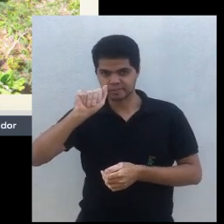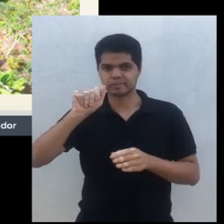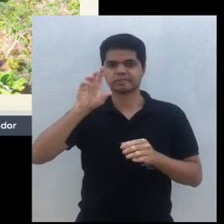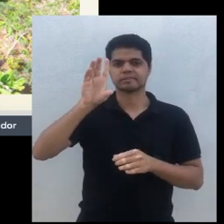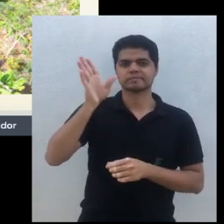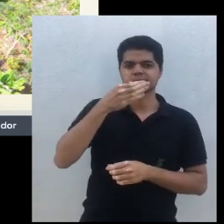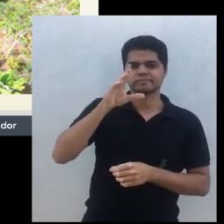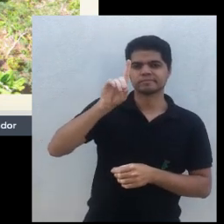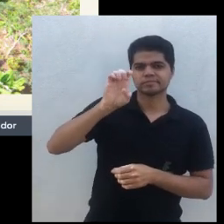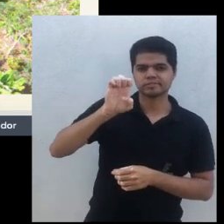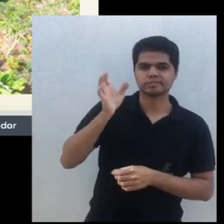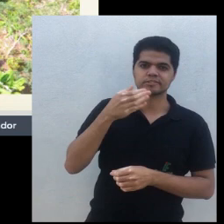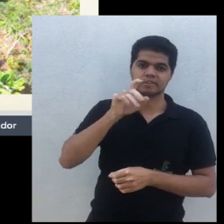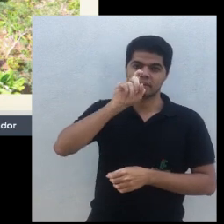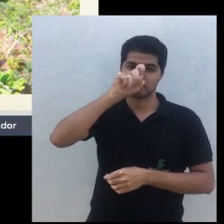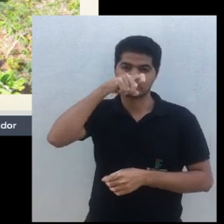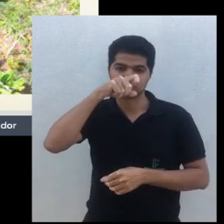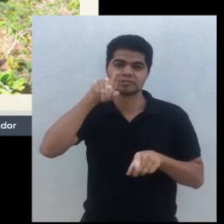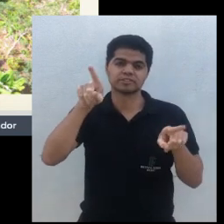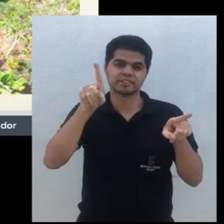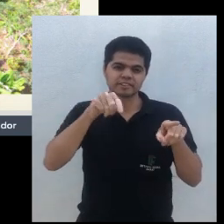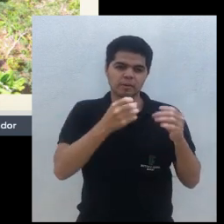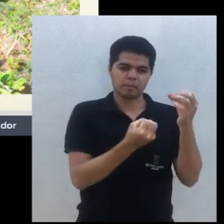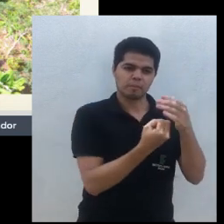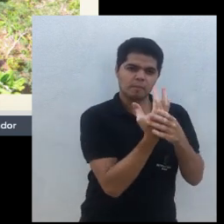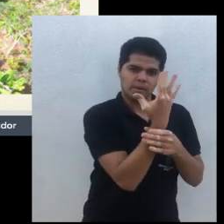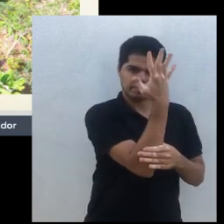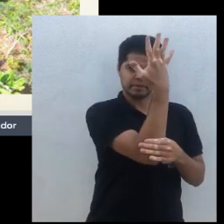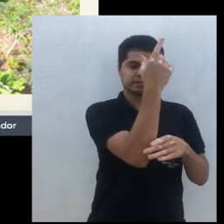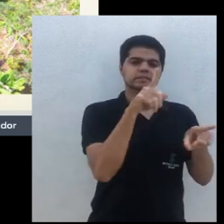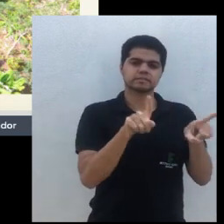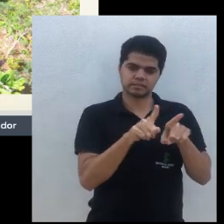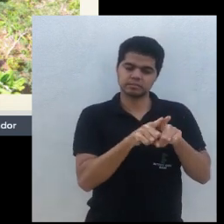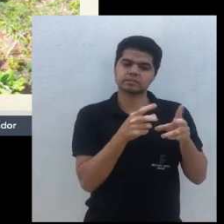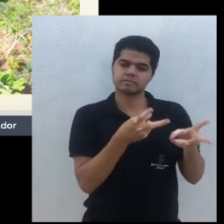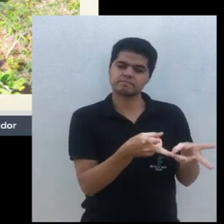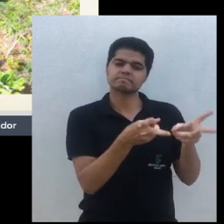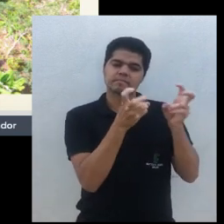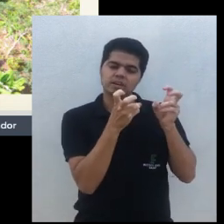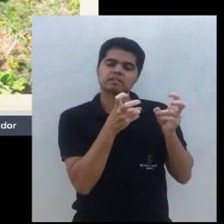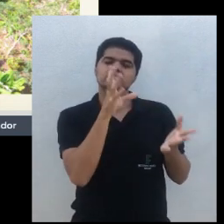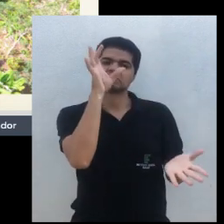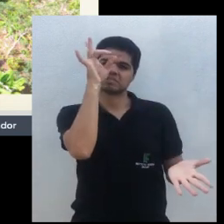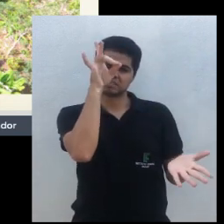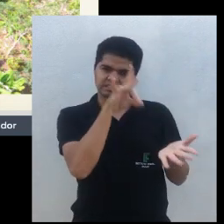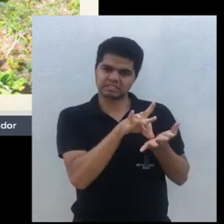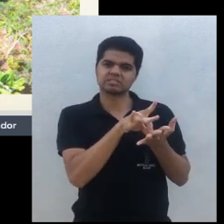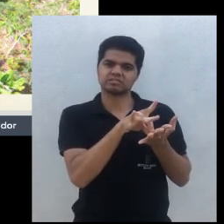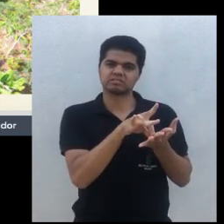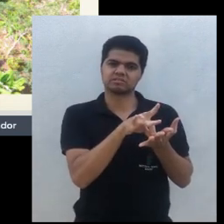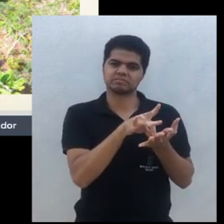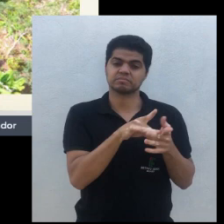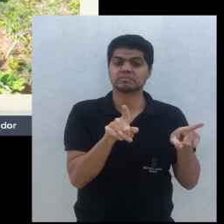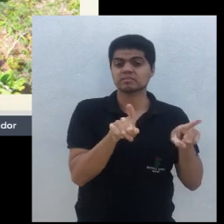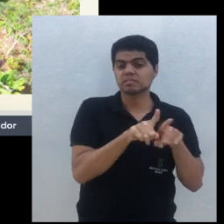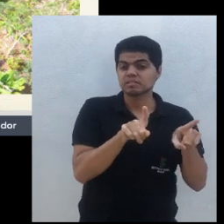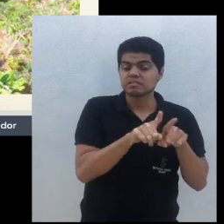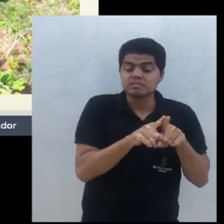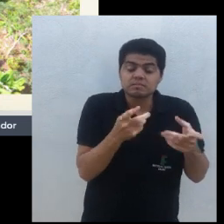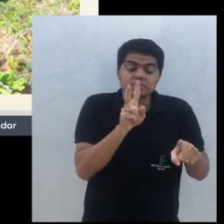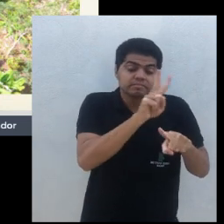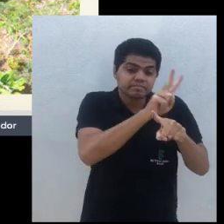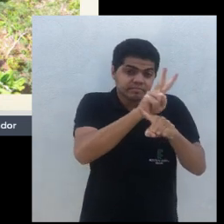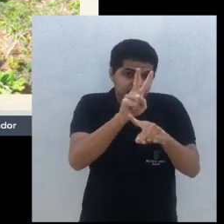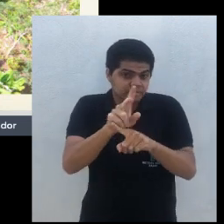como é importante a gente ter essa diversificação de cultivo, porque nós vivemos na pele essa realidade. E segurança